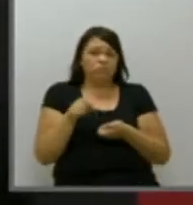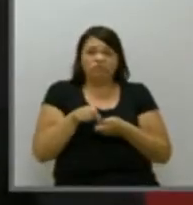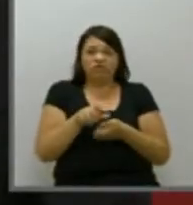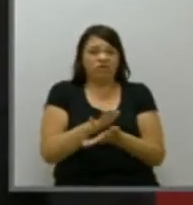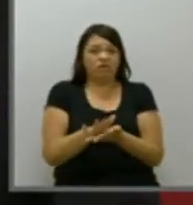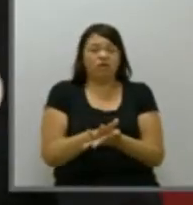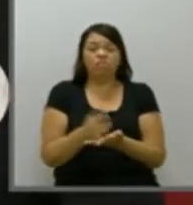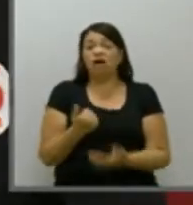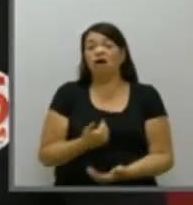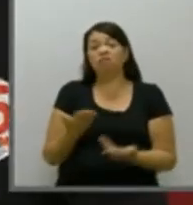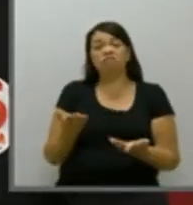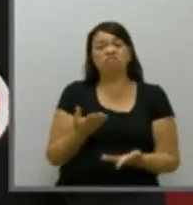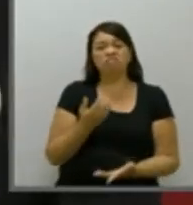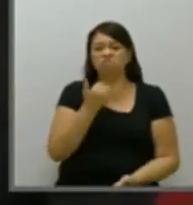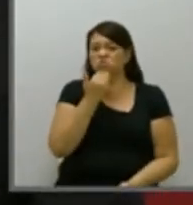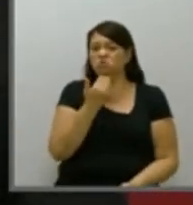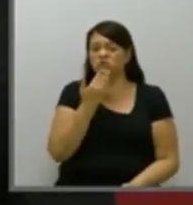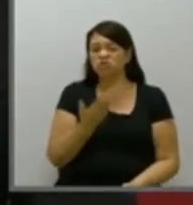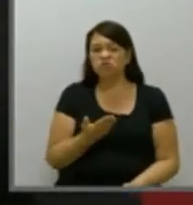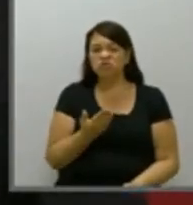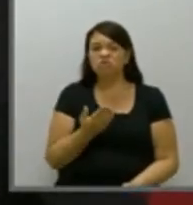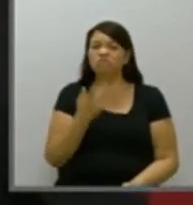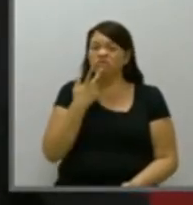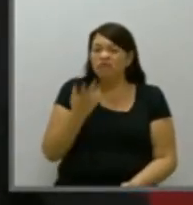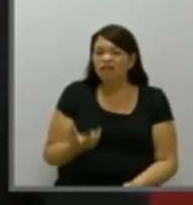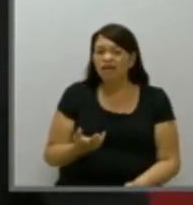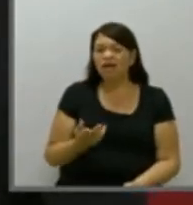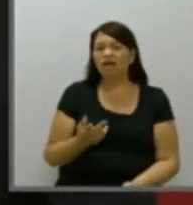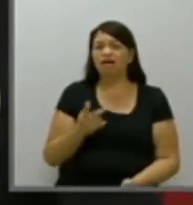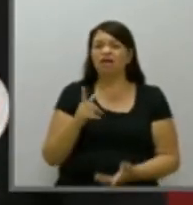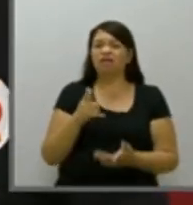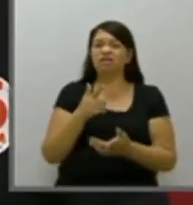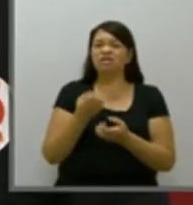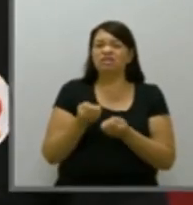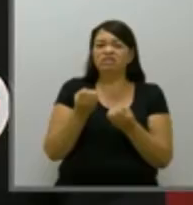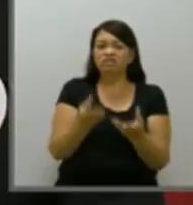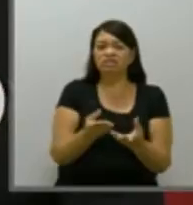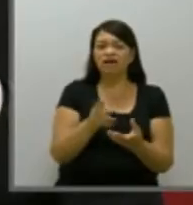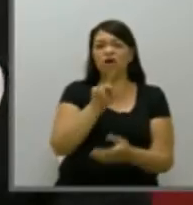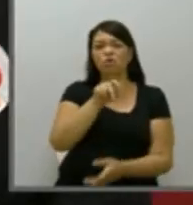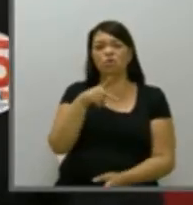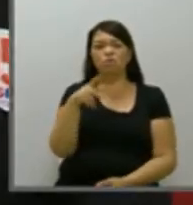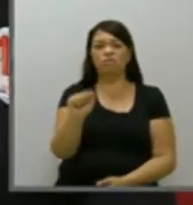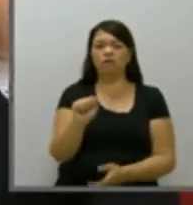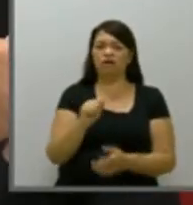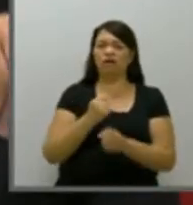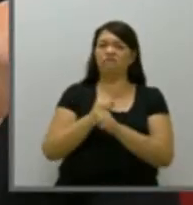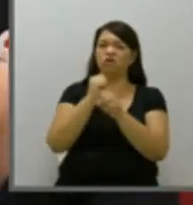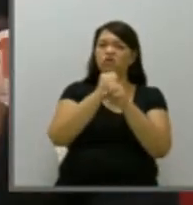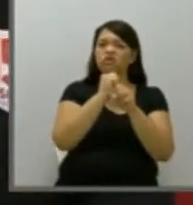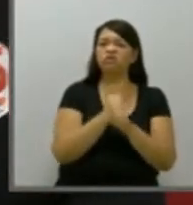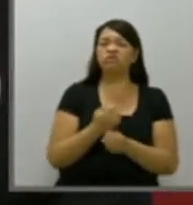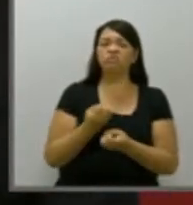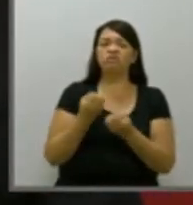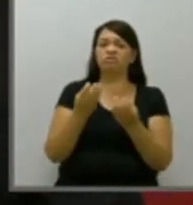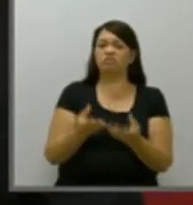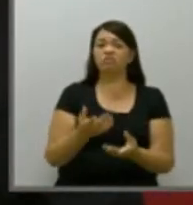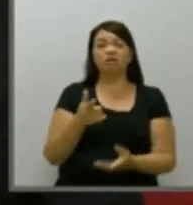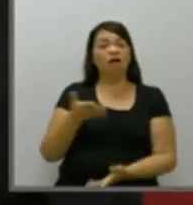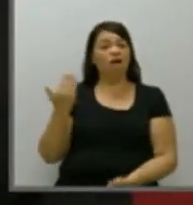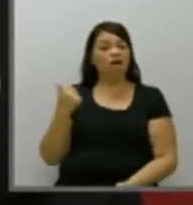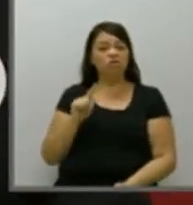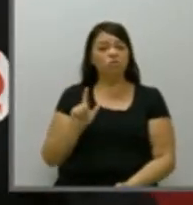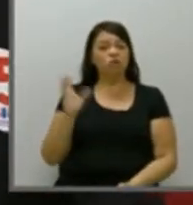uma UPA que está há três anos sendo construída para atender a população, que por um período não ia acontecer.